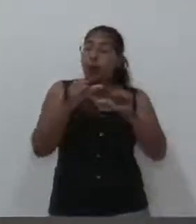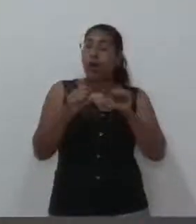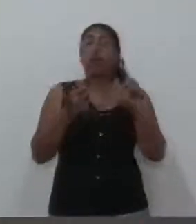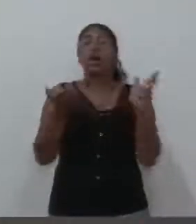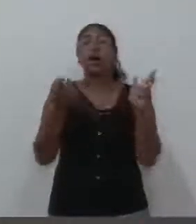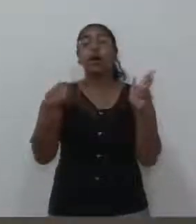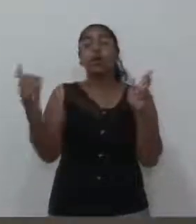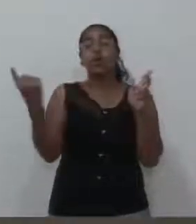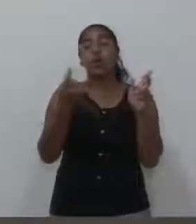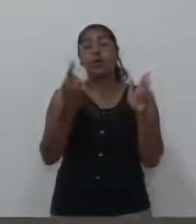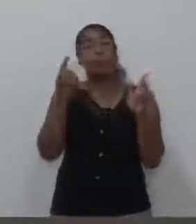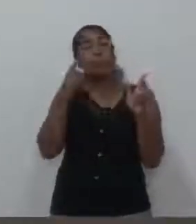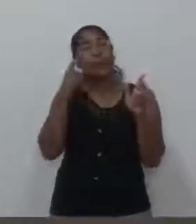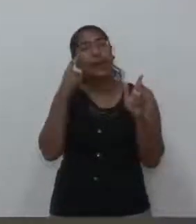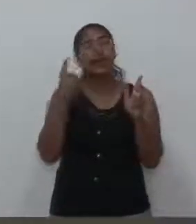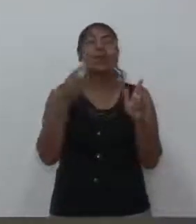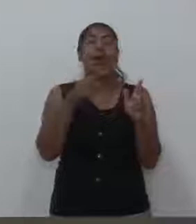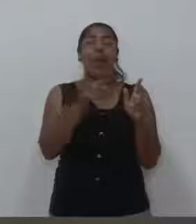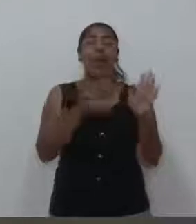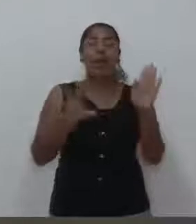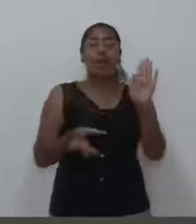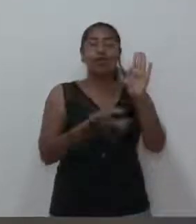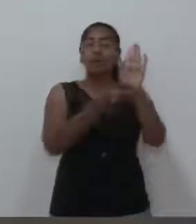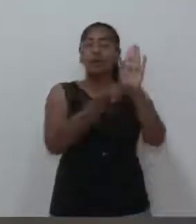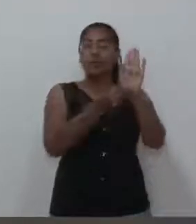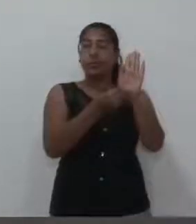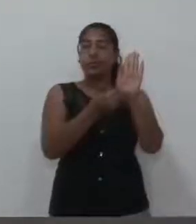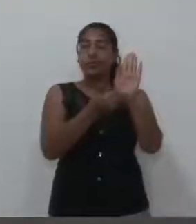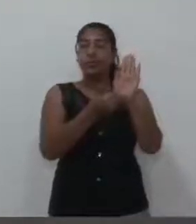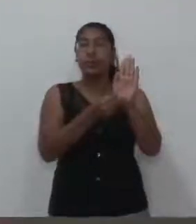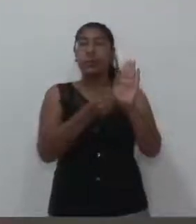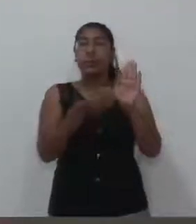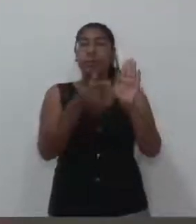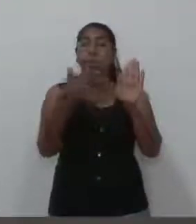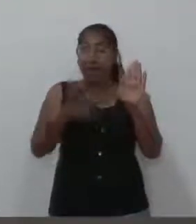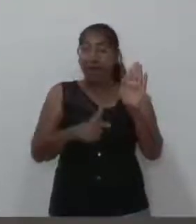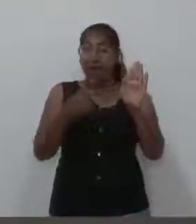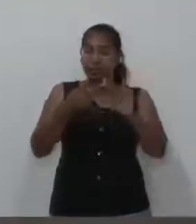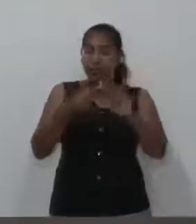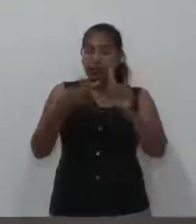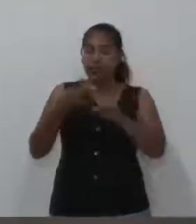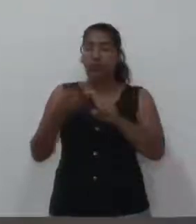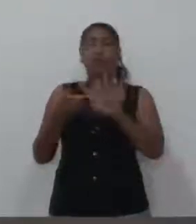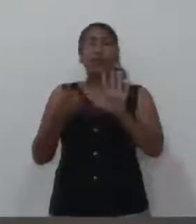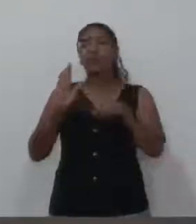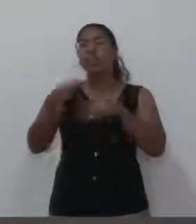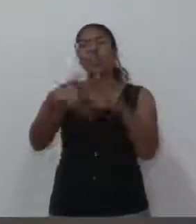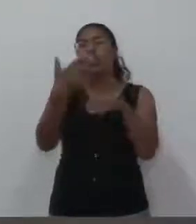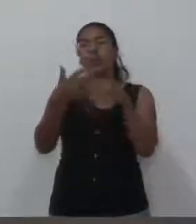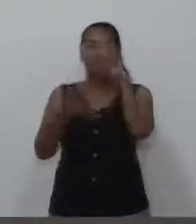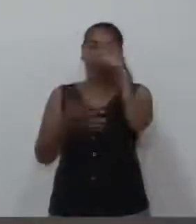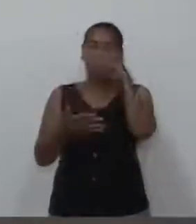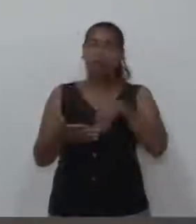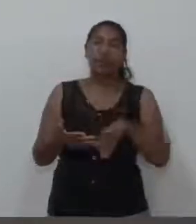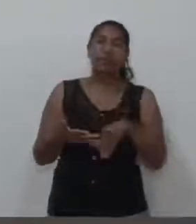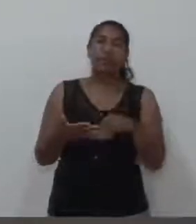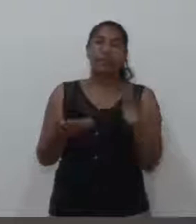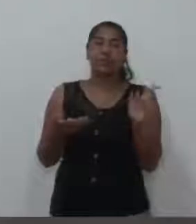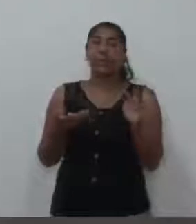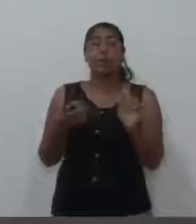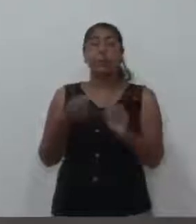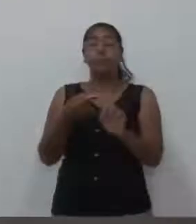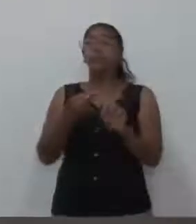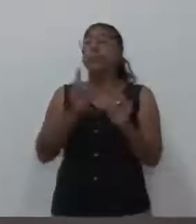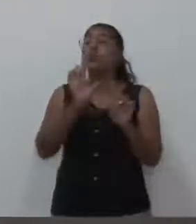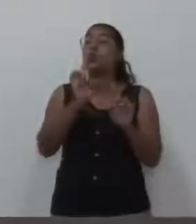discutiu-se em fazer uma emenda sobre ela também, mas acabou não sendo feita, e o que se votava era especificamente esse